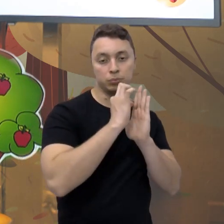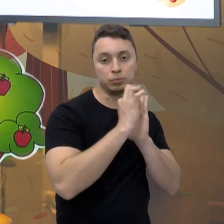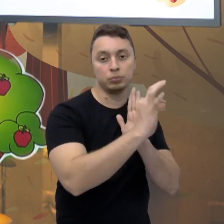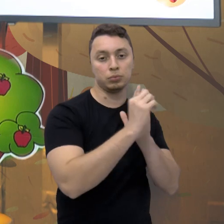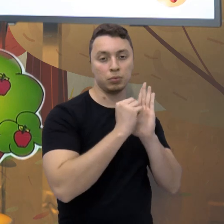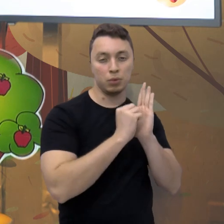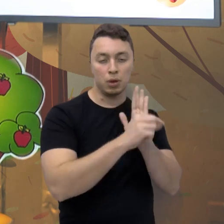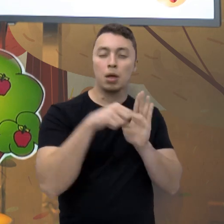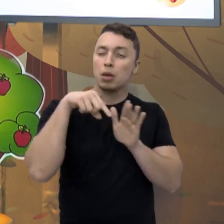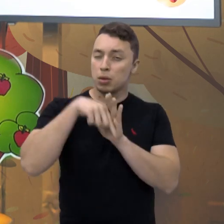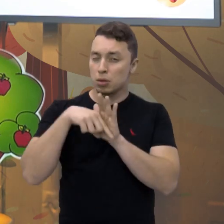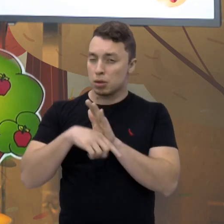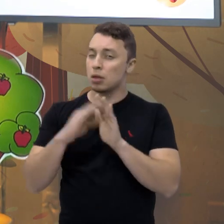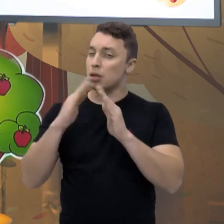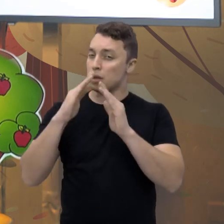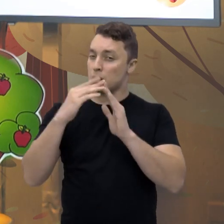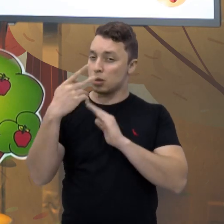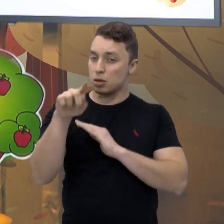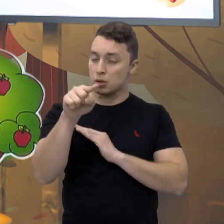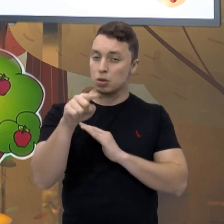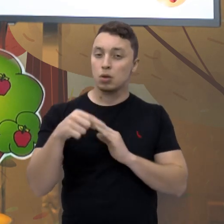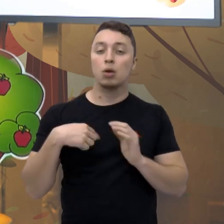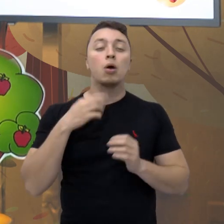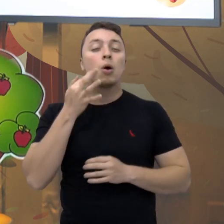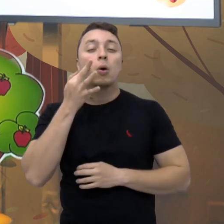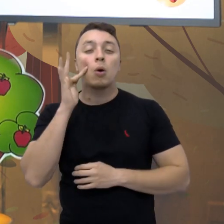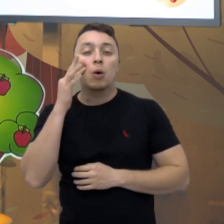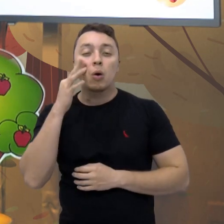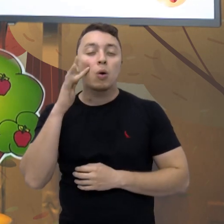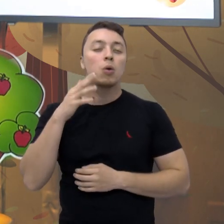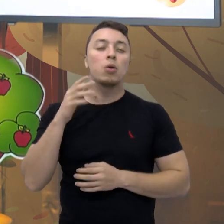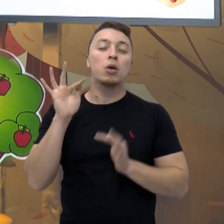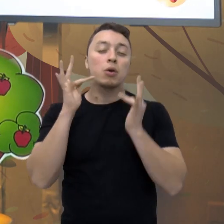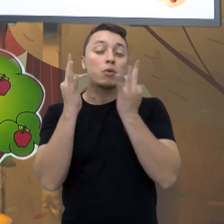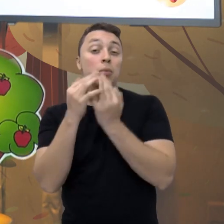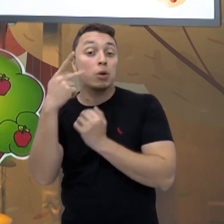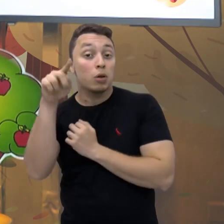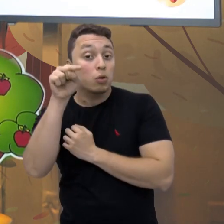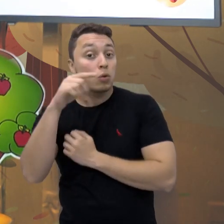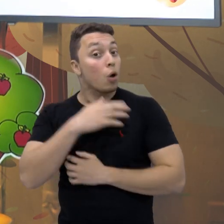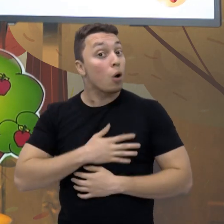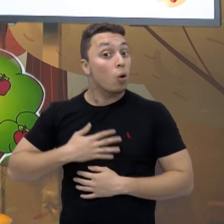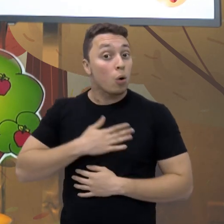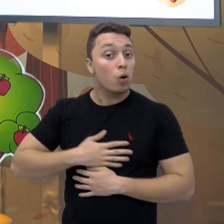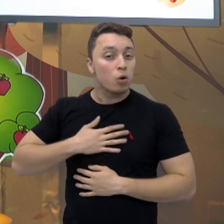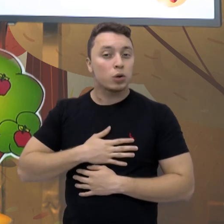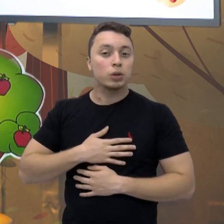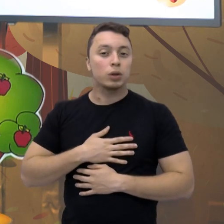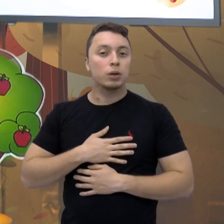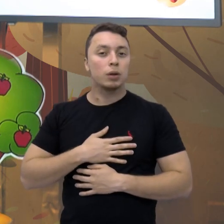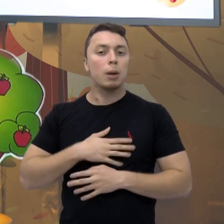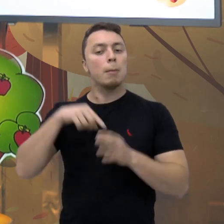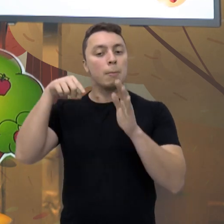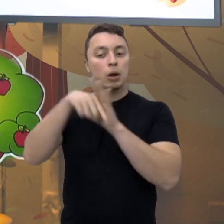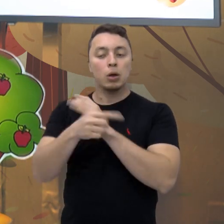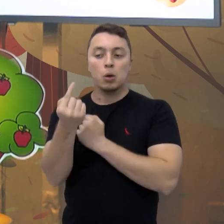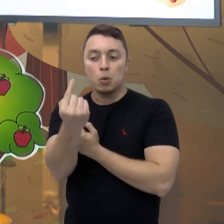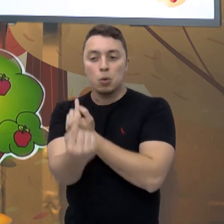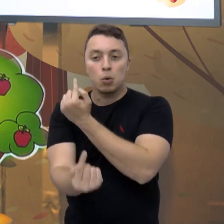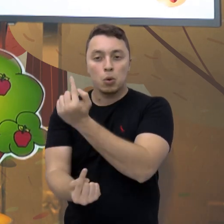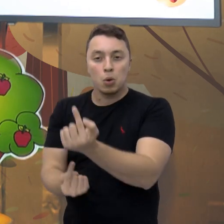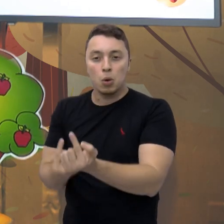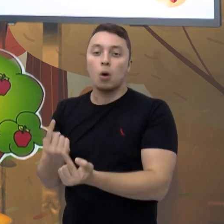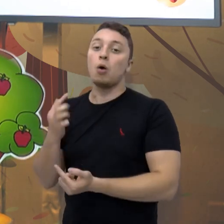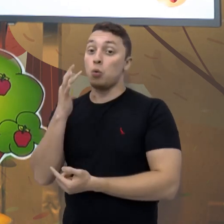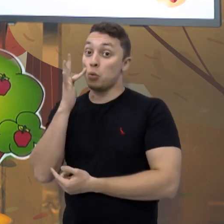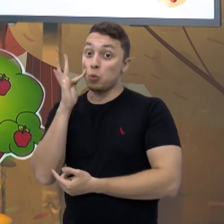pesquisar na sua casa. Qual a fruta preferida da sua família? Hum, e aí você vai perguntar um por um. Não pode repetir a fruta, tá bom? Tem